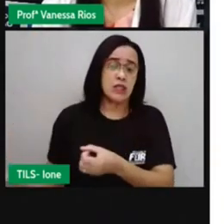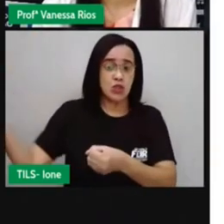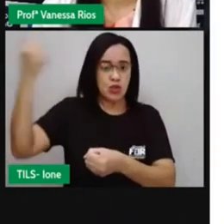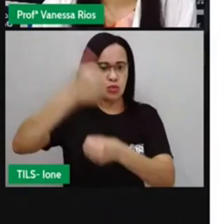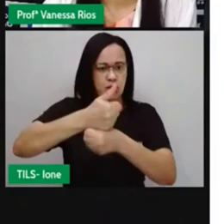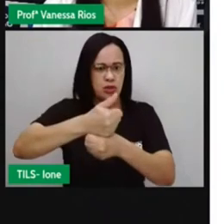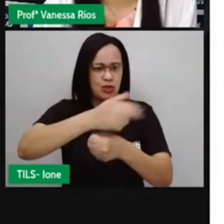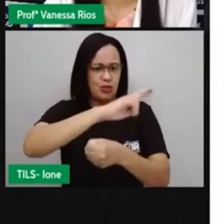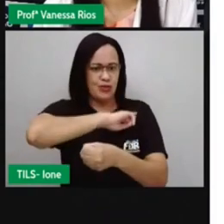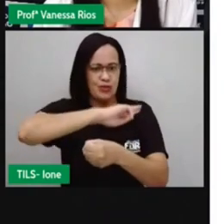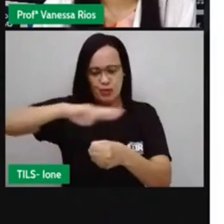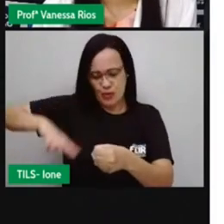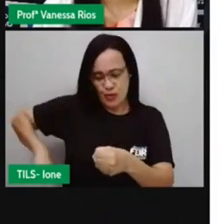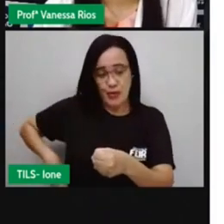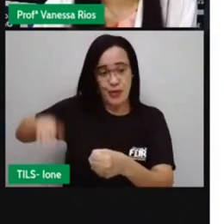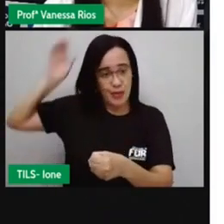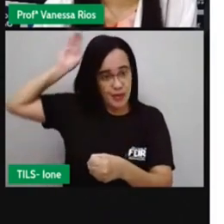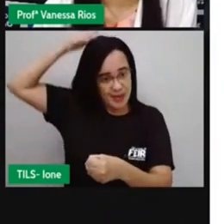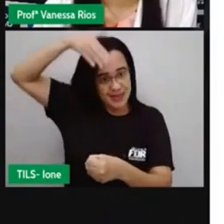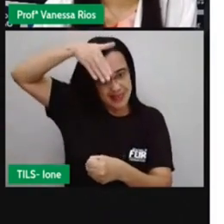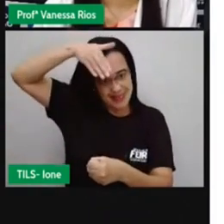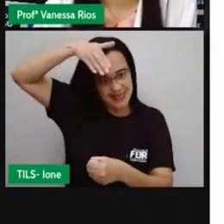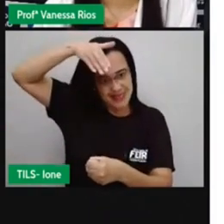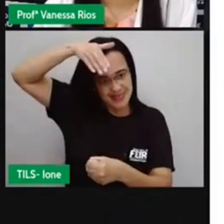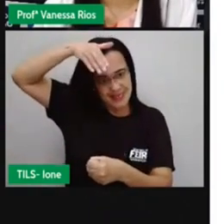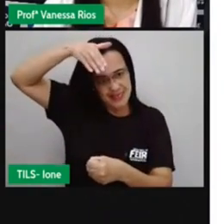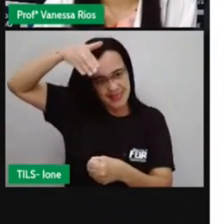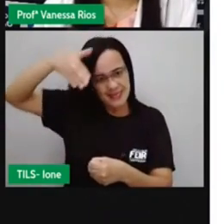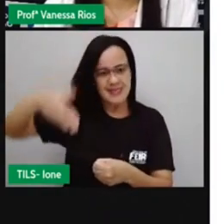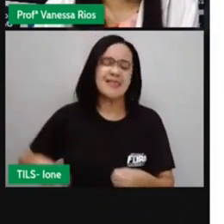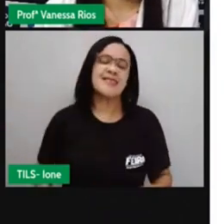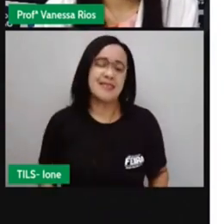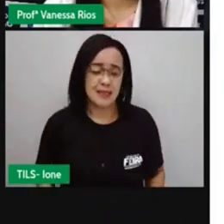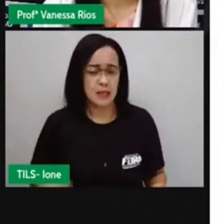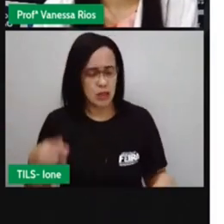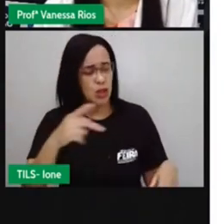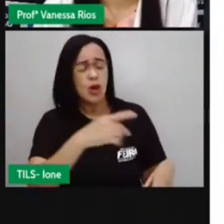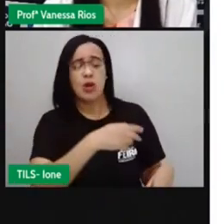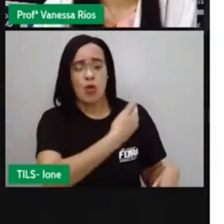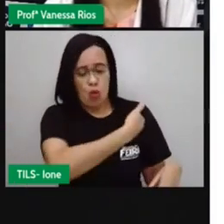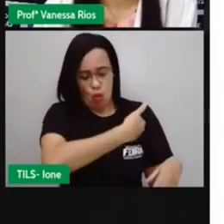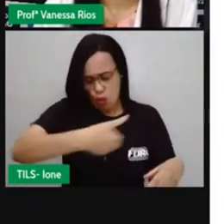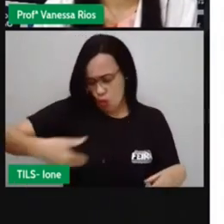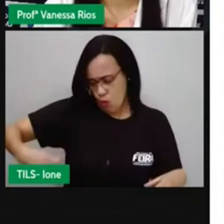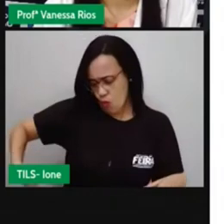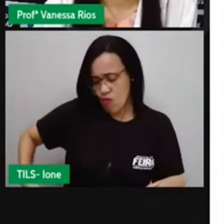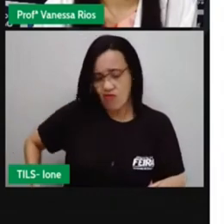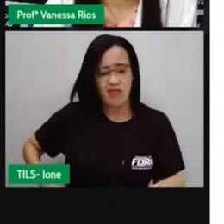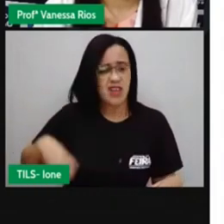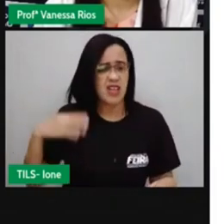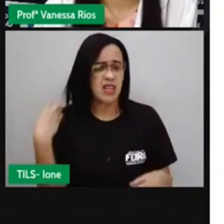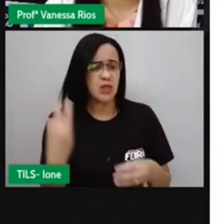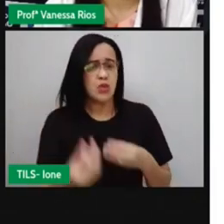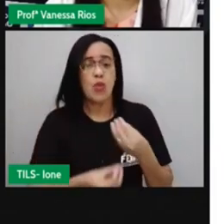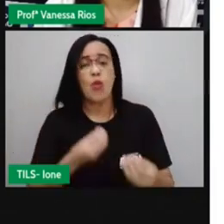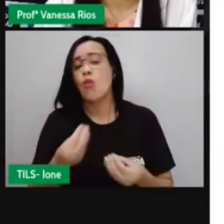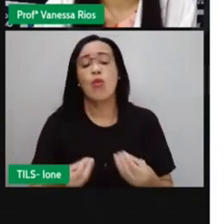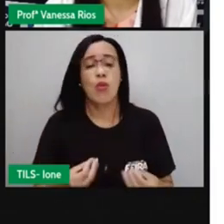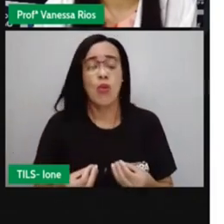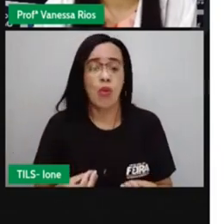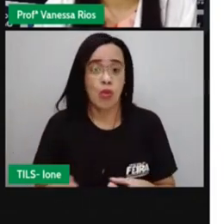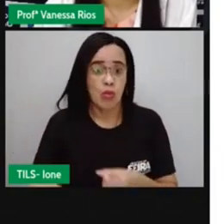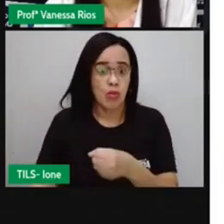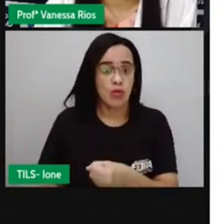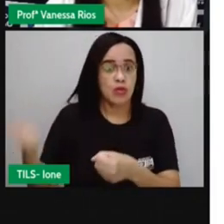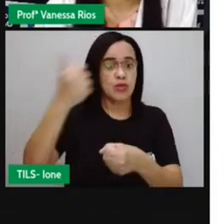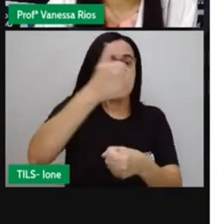E aí, até então, um governo provisório foi formado e o marechal Deodoro da Fonseca foi nomeado